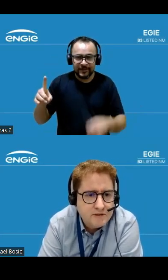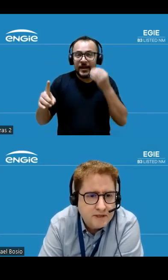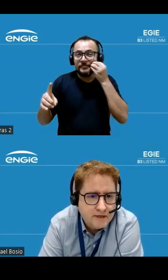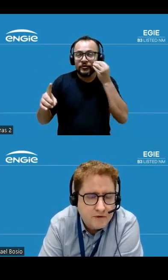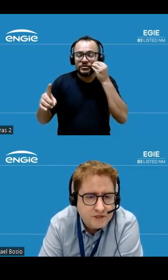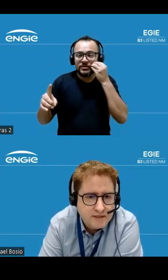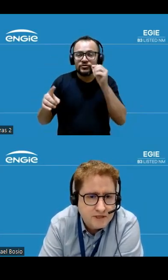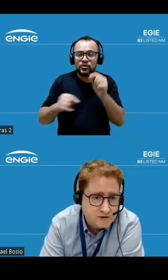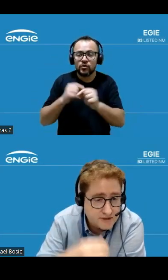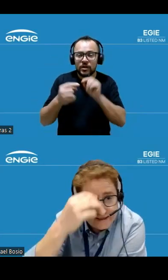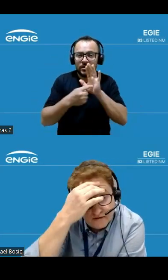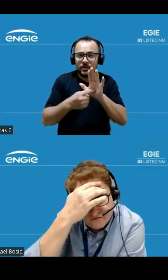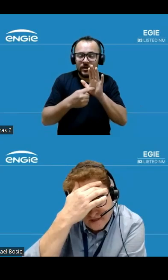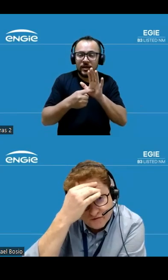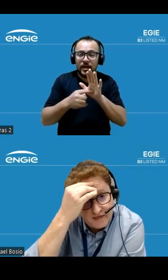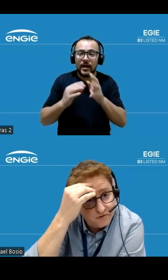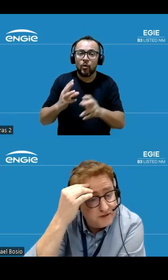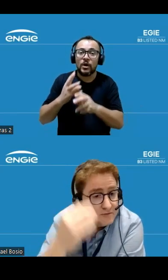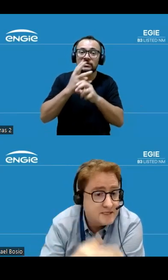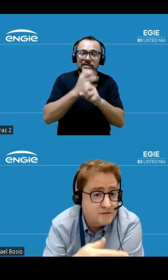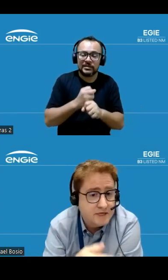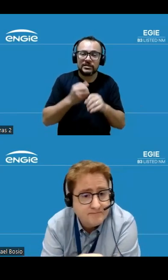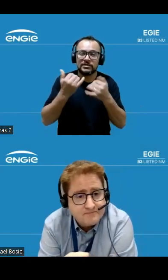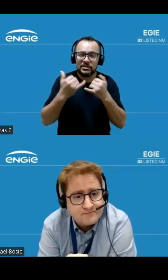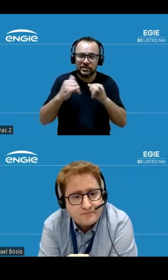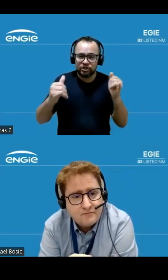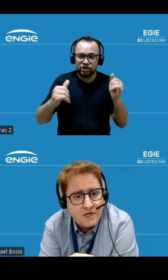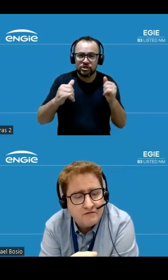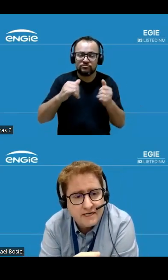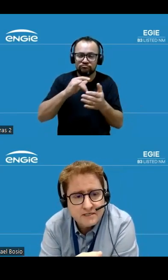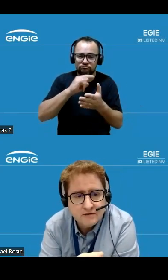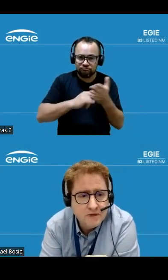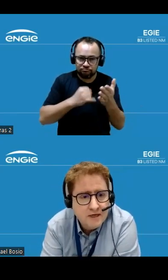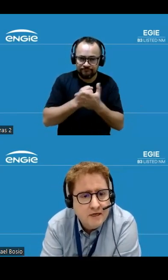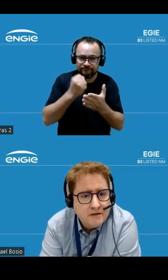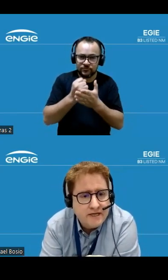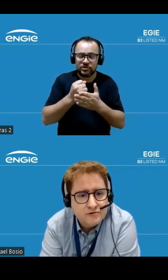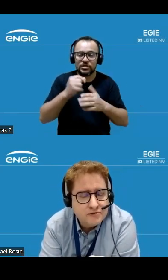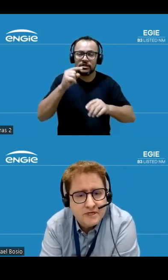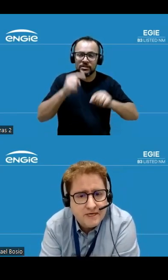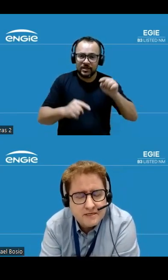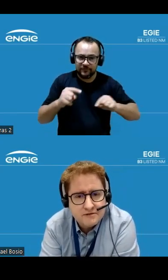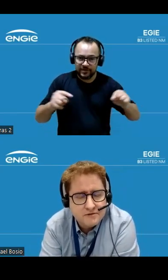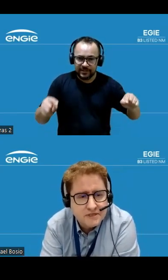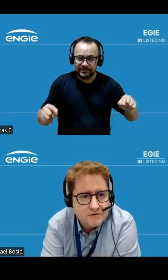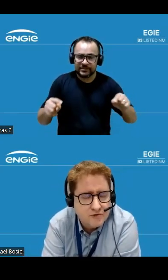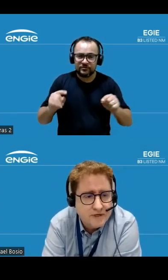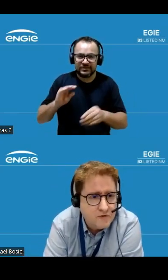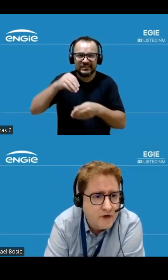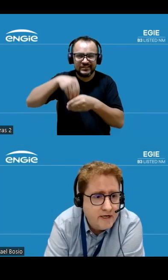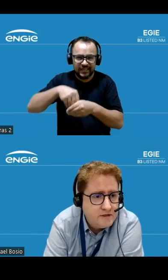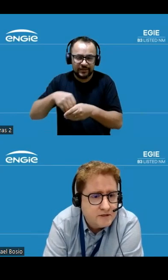a quantidade de energia descontratada ao final de um dado ano mas também a variação dentro dos trimestres do